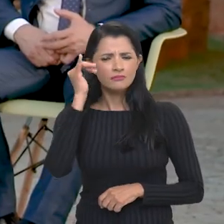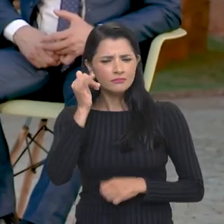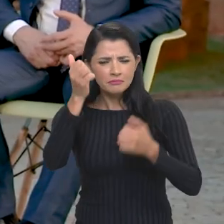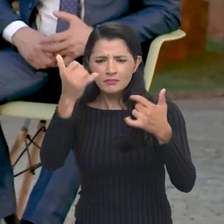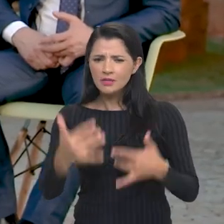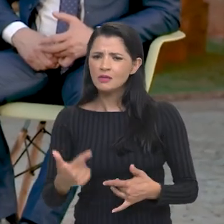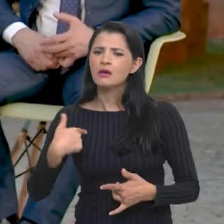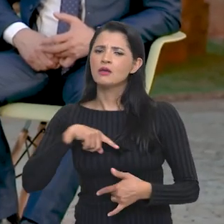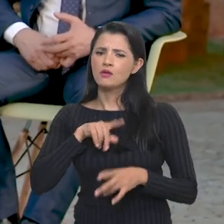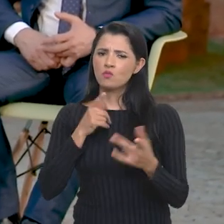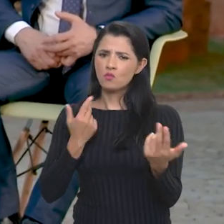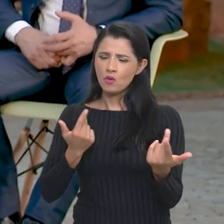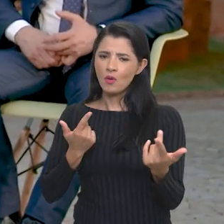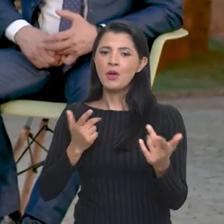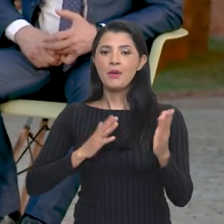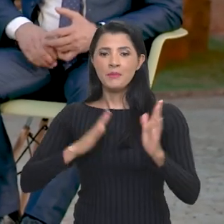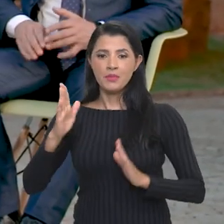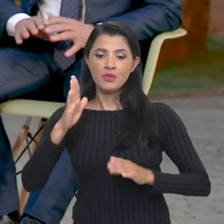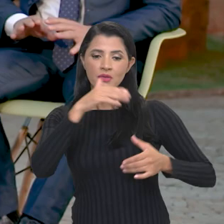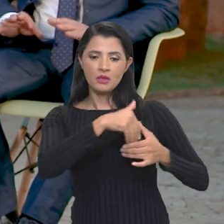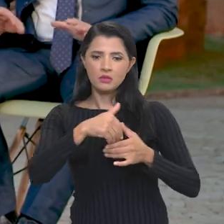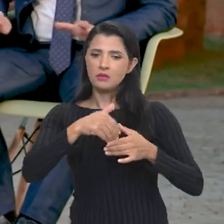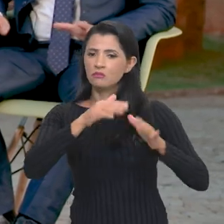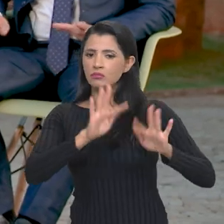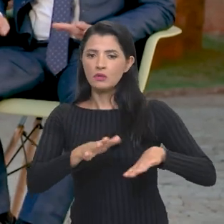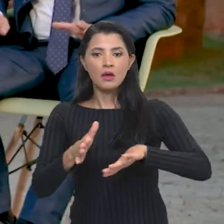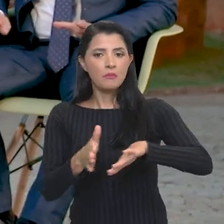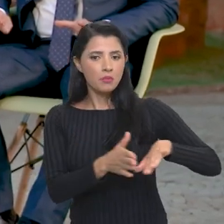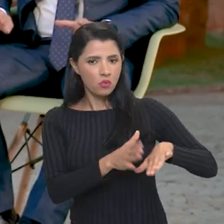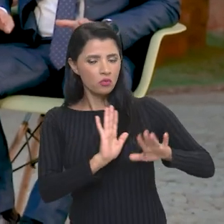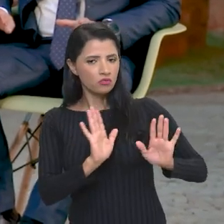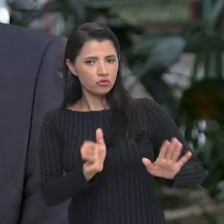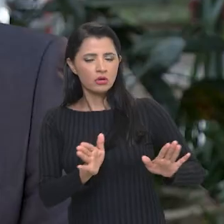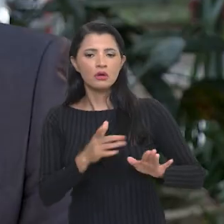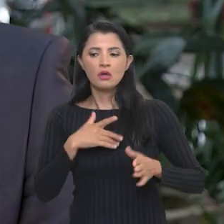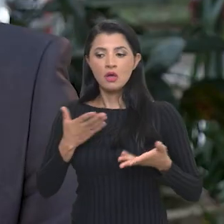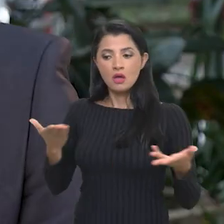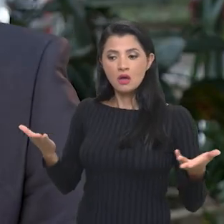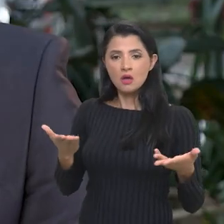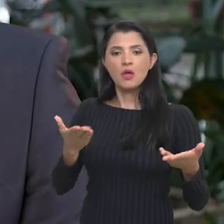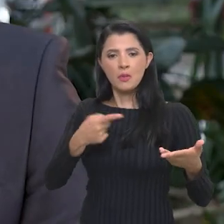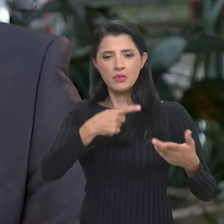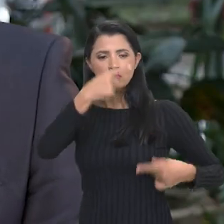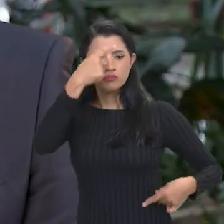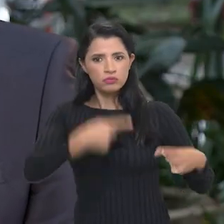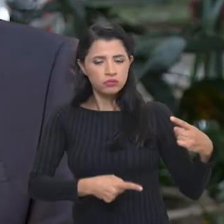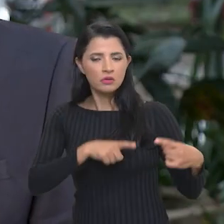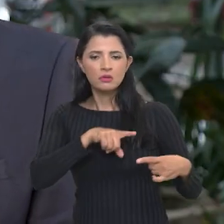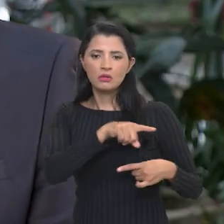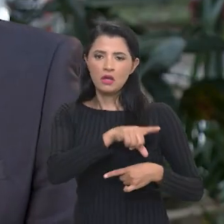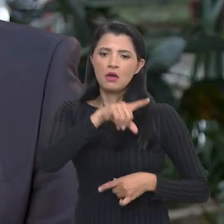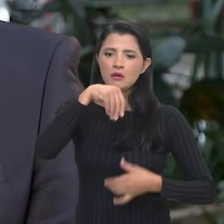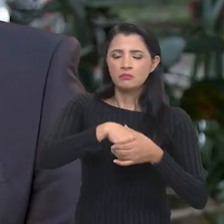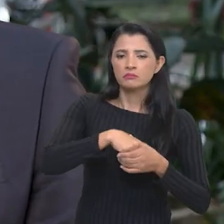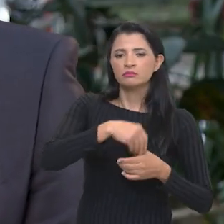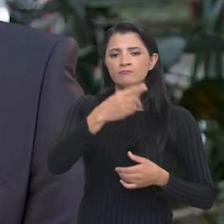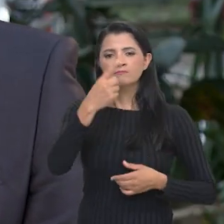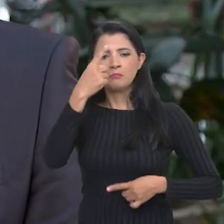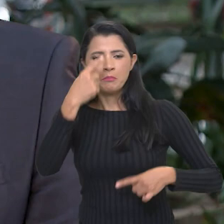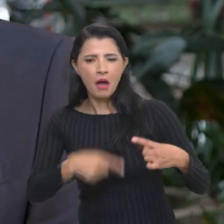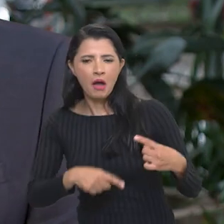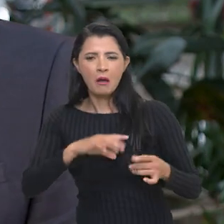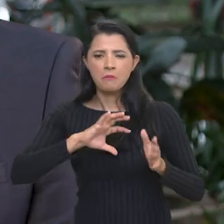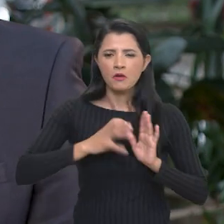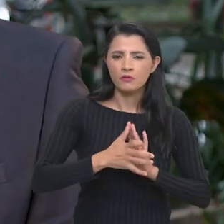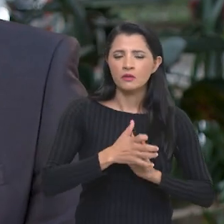eu também faço questão de frisar, o período da eleição terminou, o período que a gente faz a disputa na